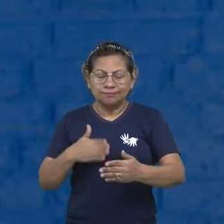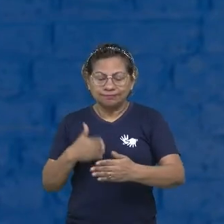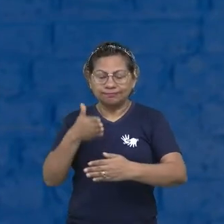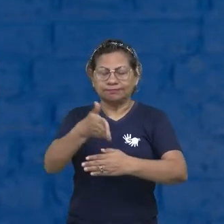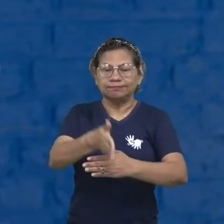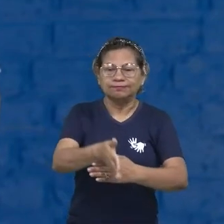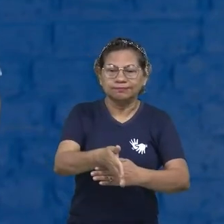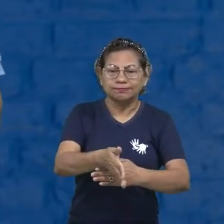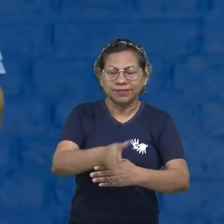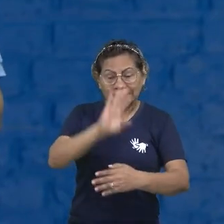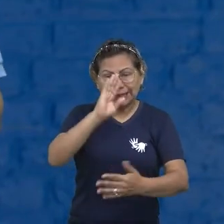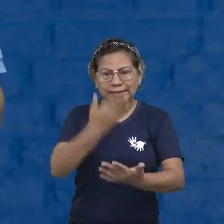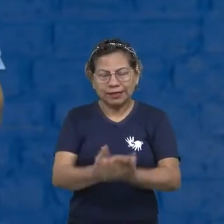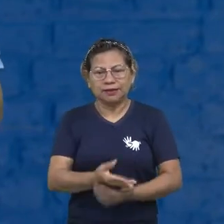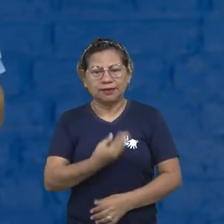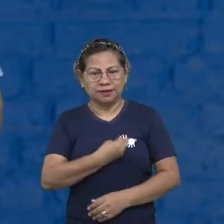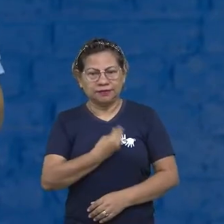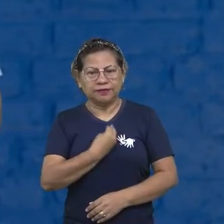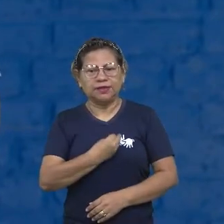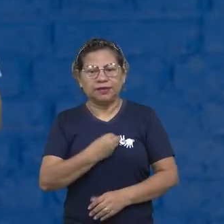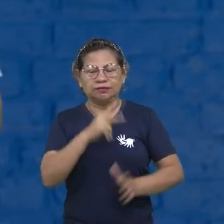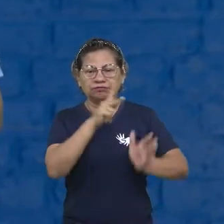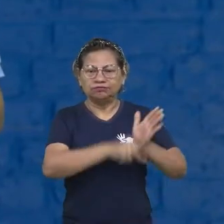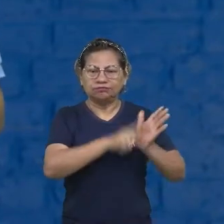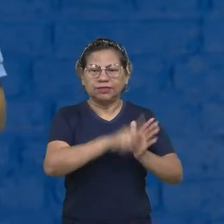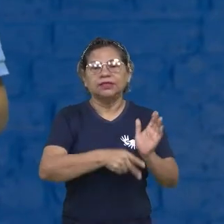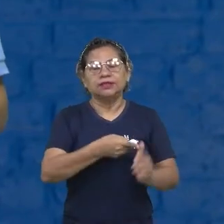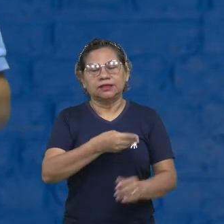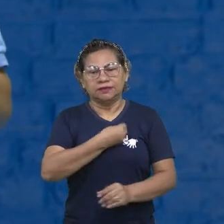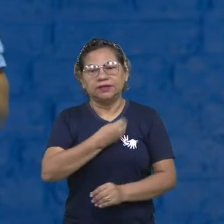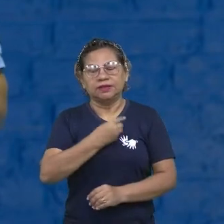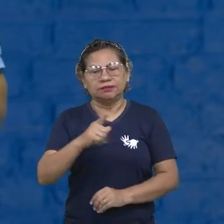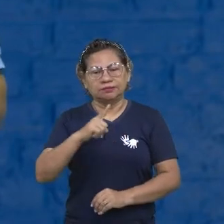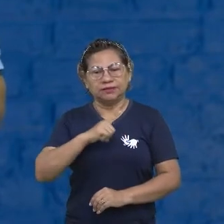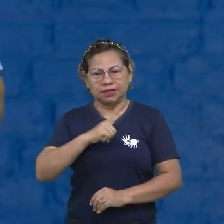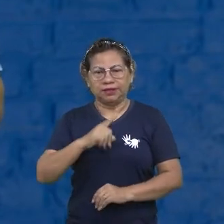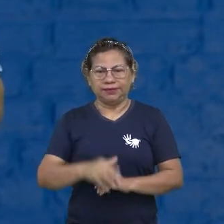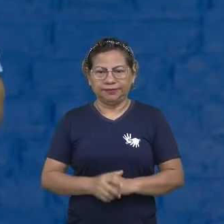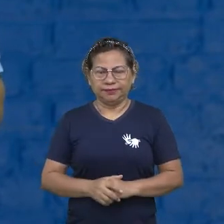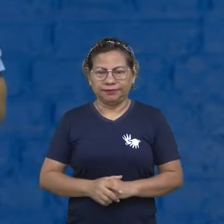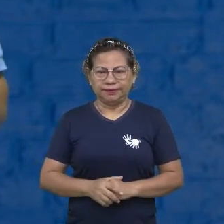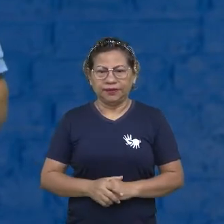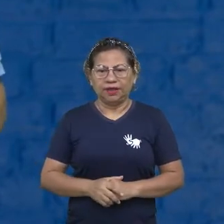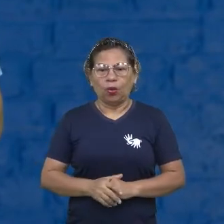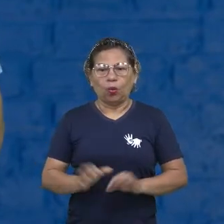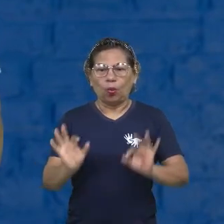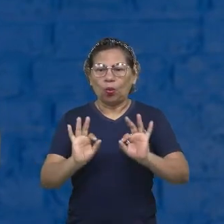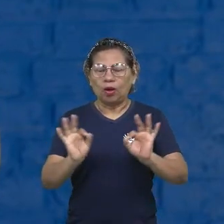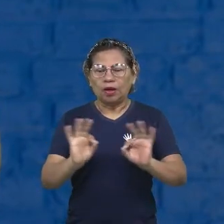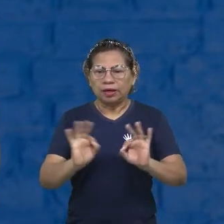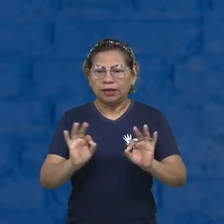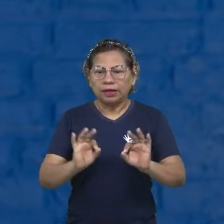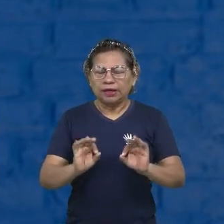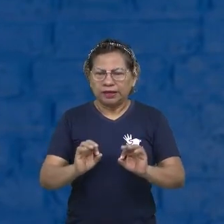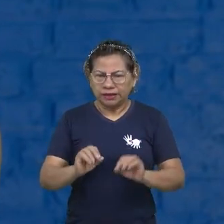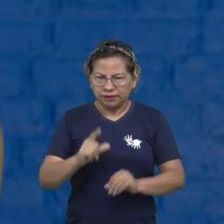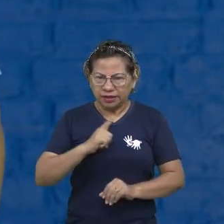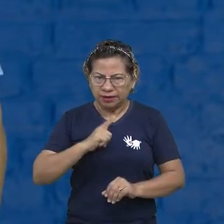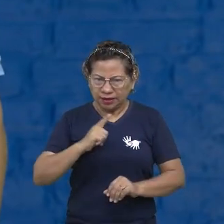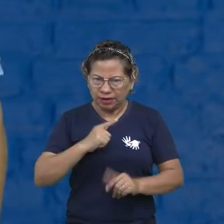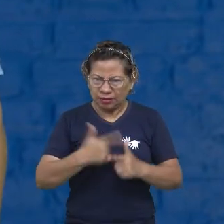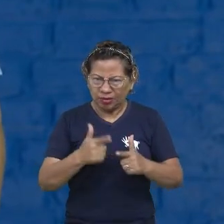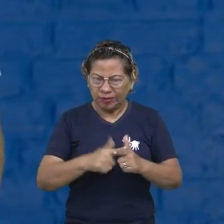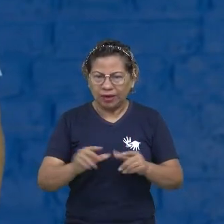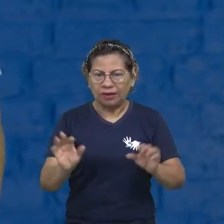tudo isso, no nosso projeto de vida, nós podemos ter. Nós não vamos ter problemas, professora? Vamos ter sim. Nós vamos ter